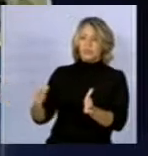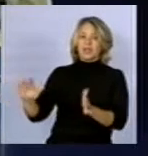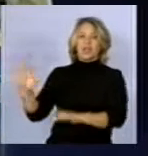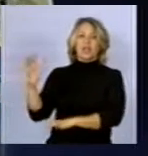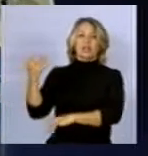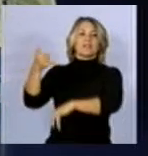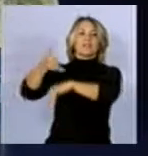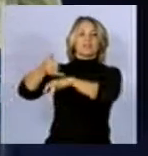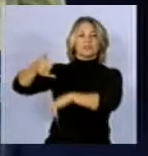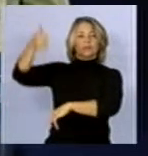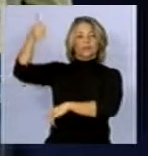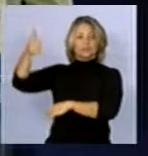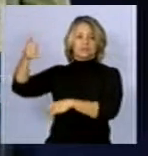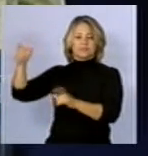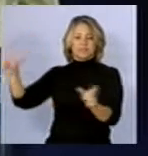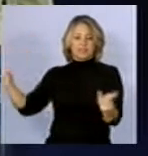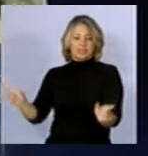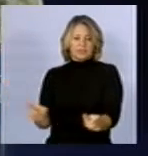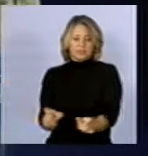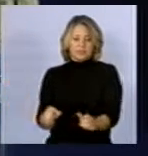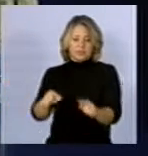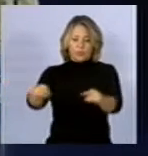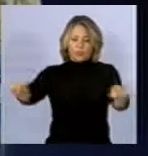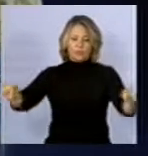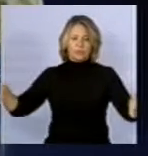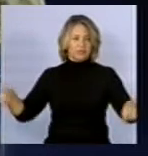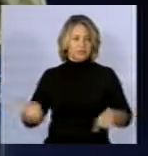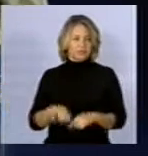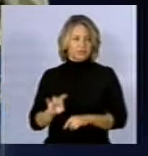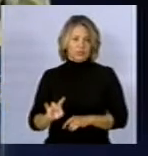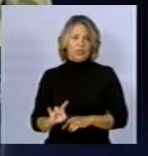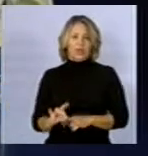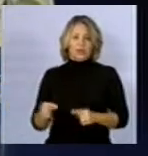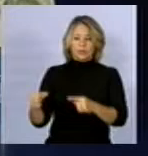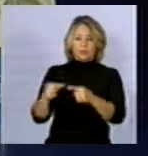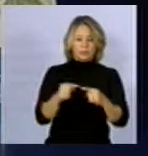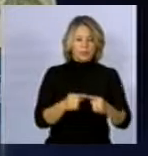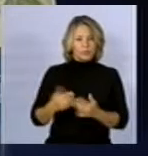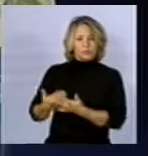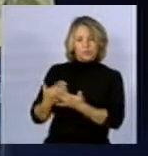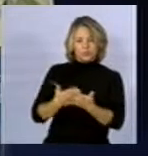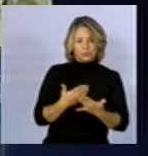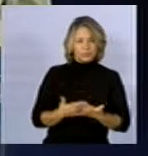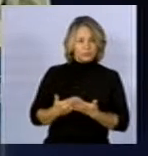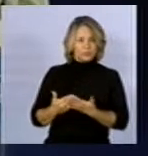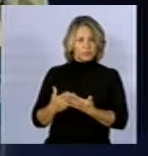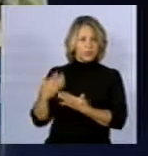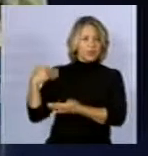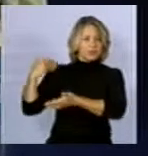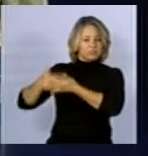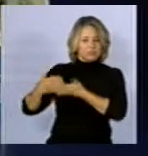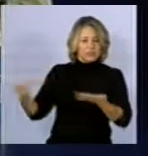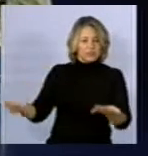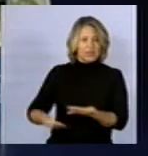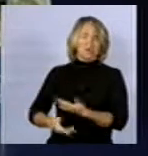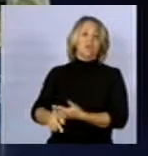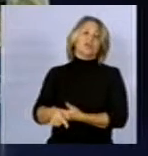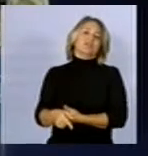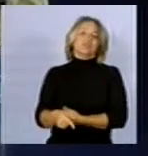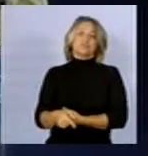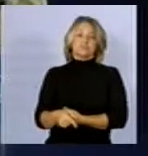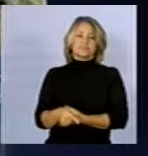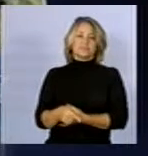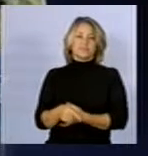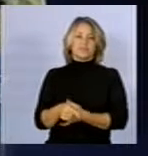reduz ao quadrado. Associação. Esse estudo recente que eu farei de dados agregados, que são